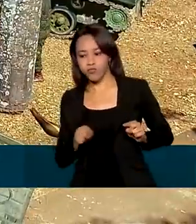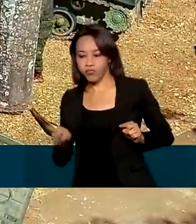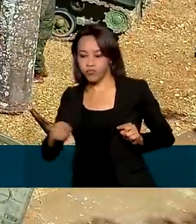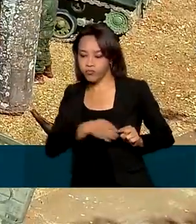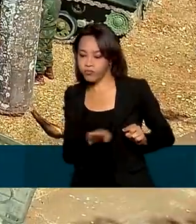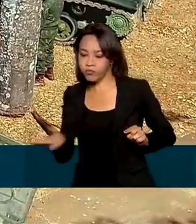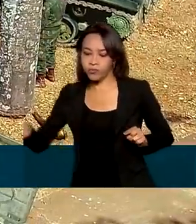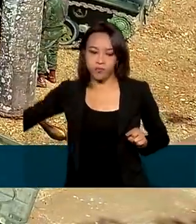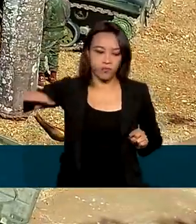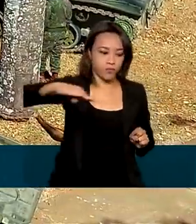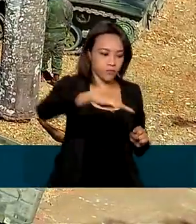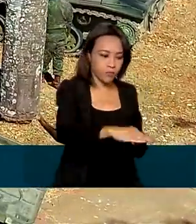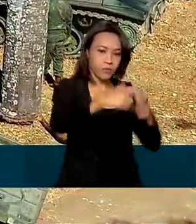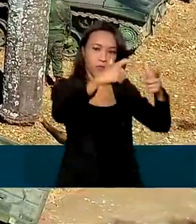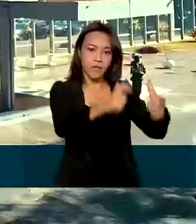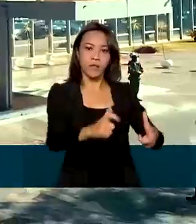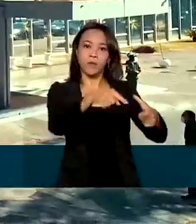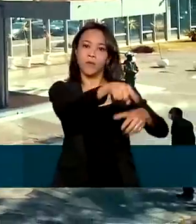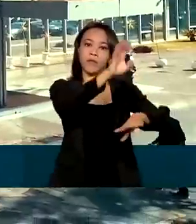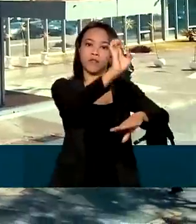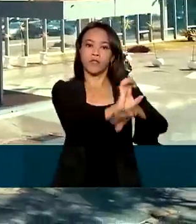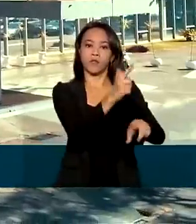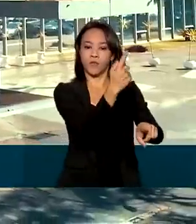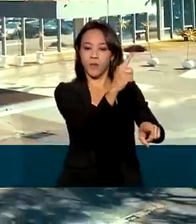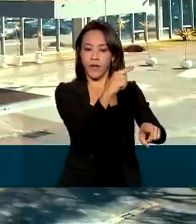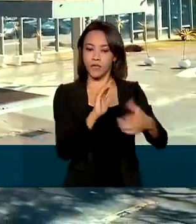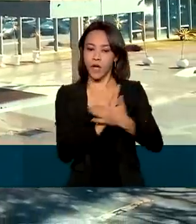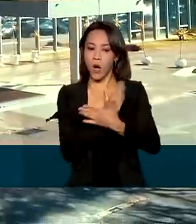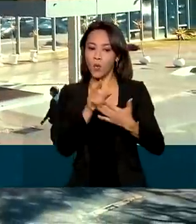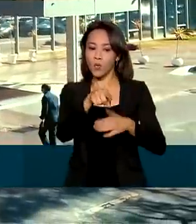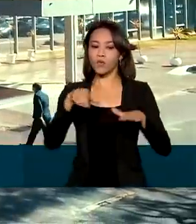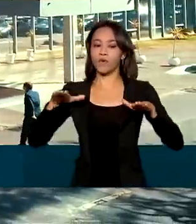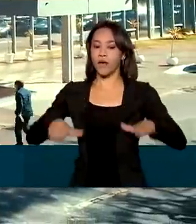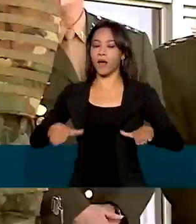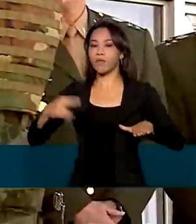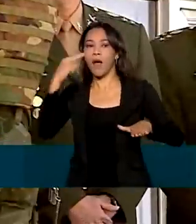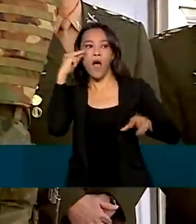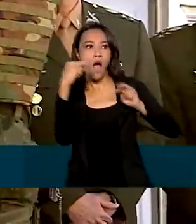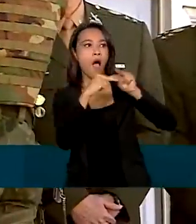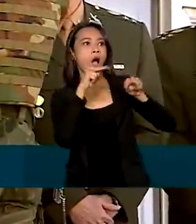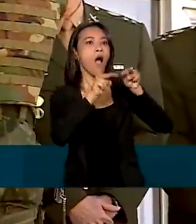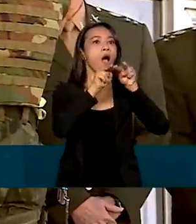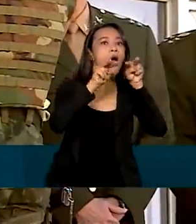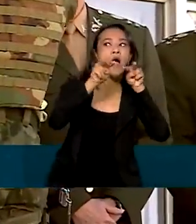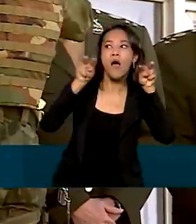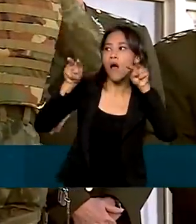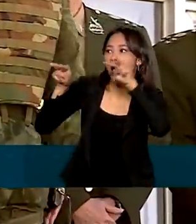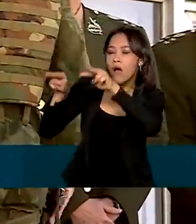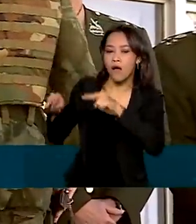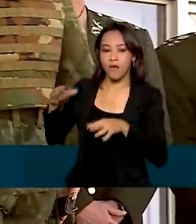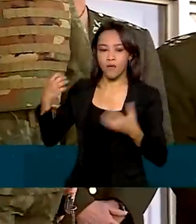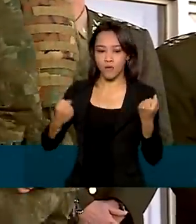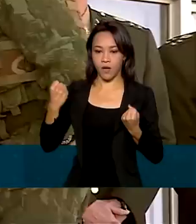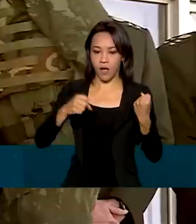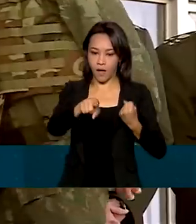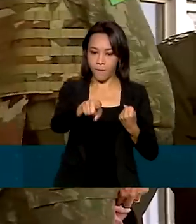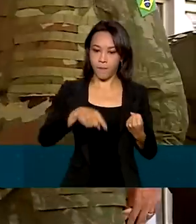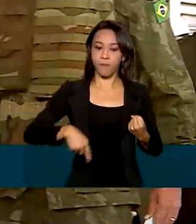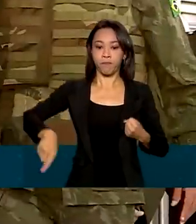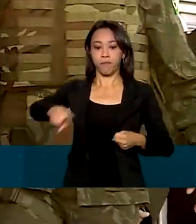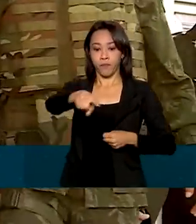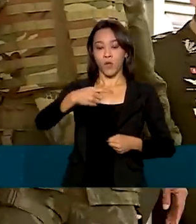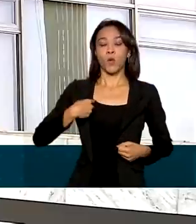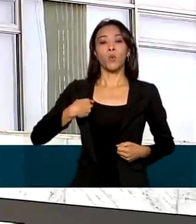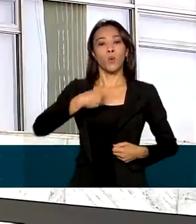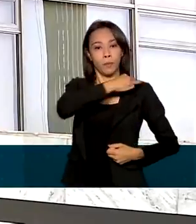Alguns tanques e outros veículos ficaram em exposição no Ministério da Defesa. O presidente Bolsonaro e o ministro da Defesa